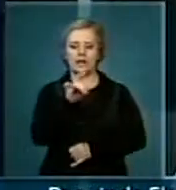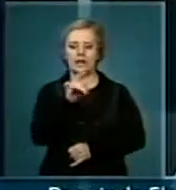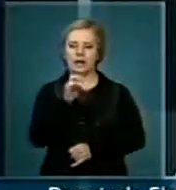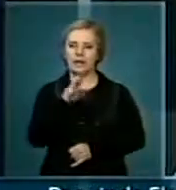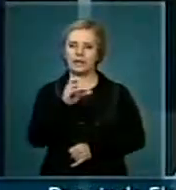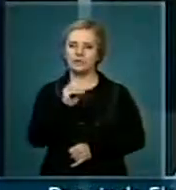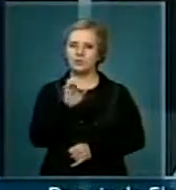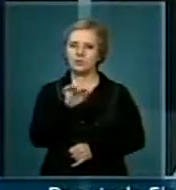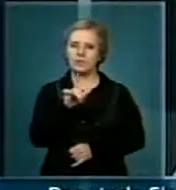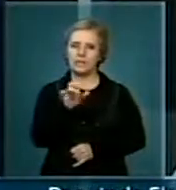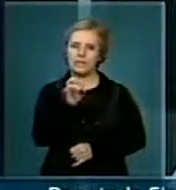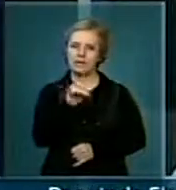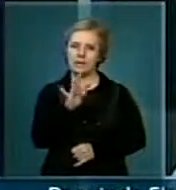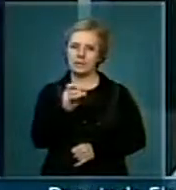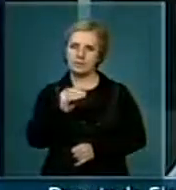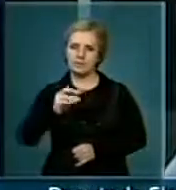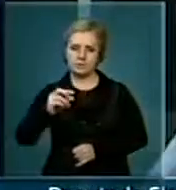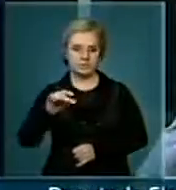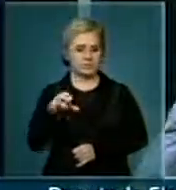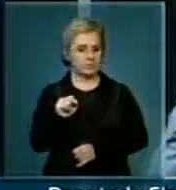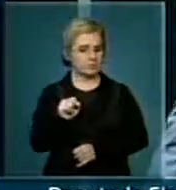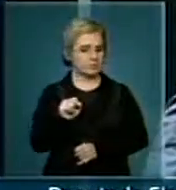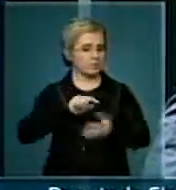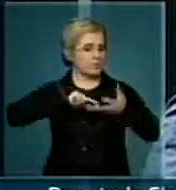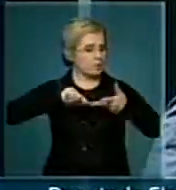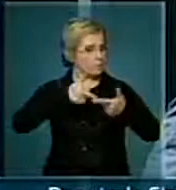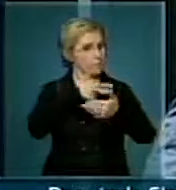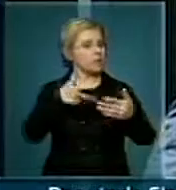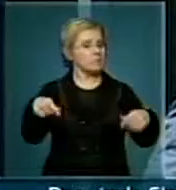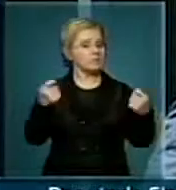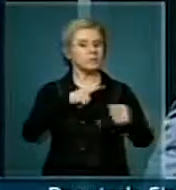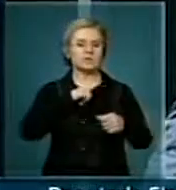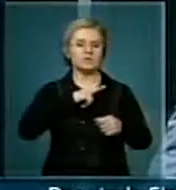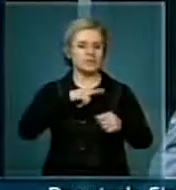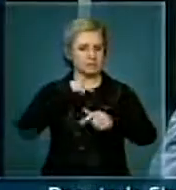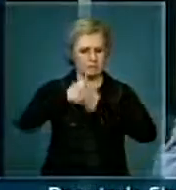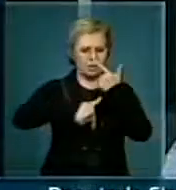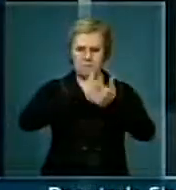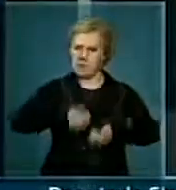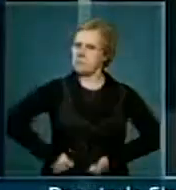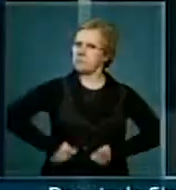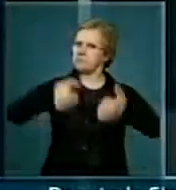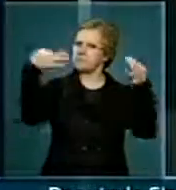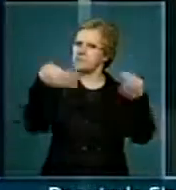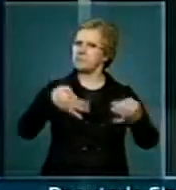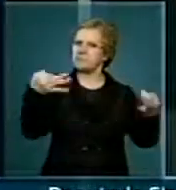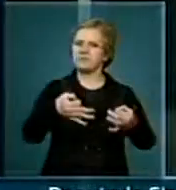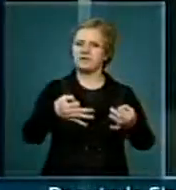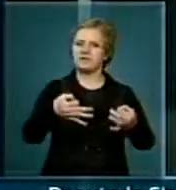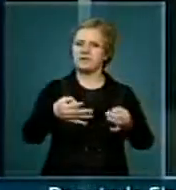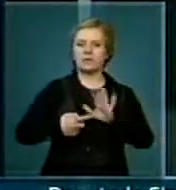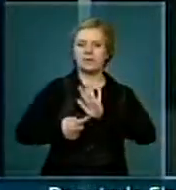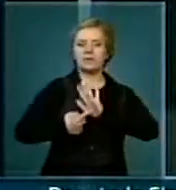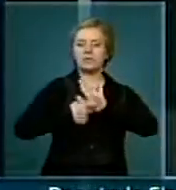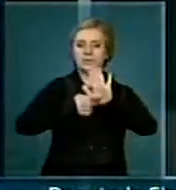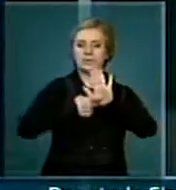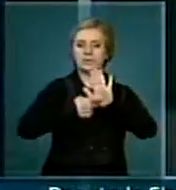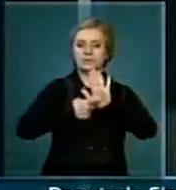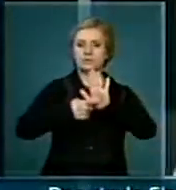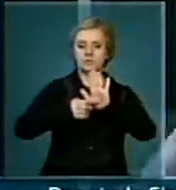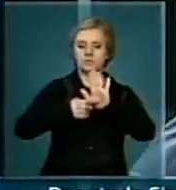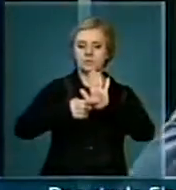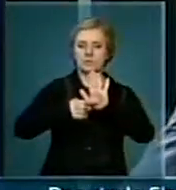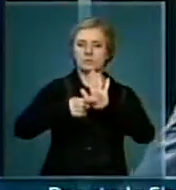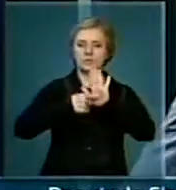importantíssimas que fazem com que a Coreia do Sul tenha um desempenho exemplar diante das nações mais